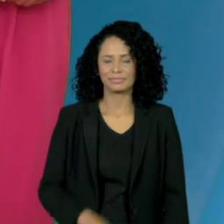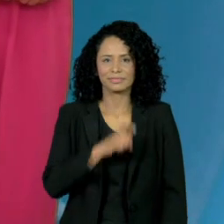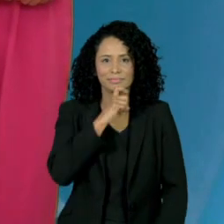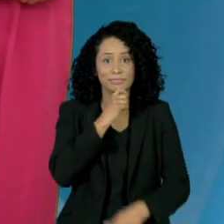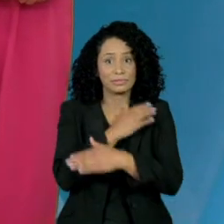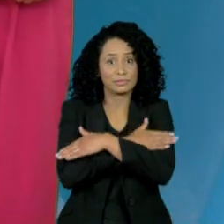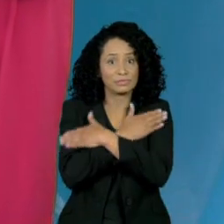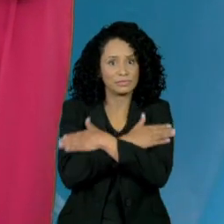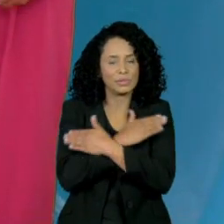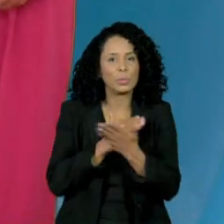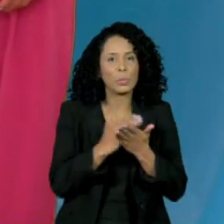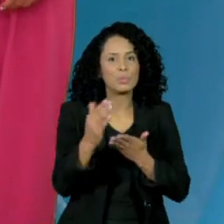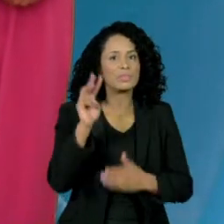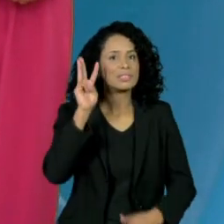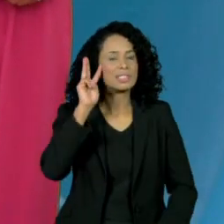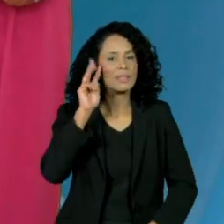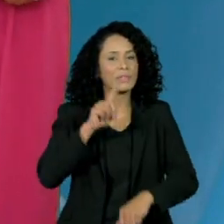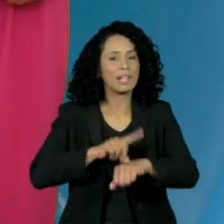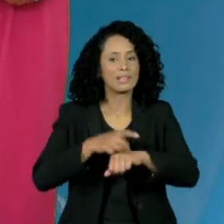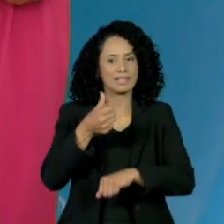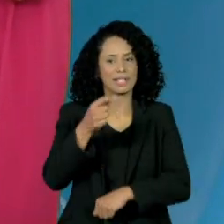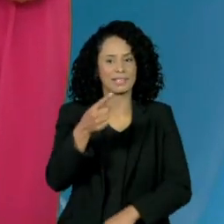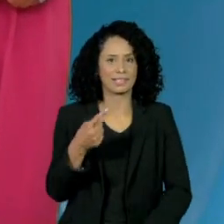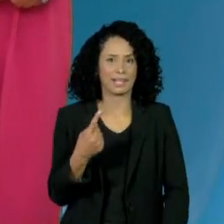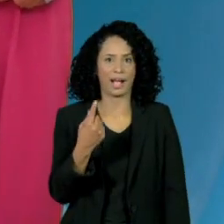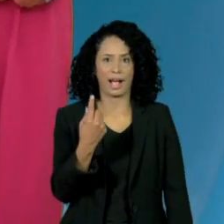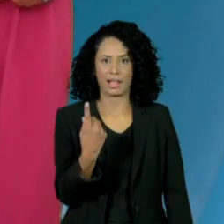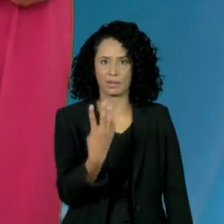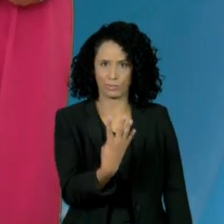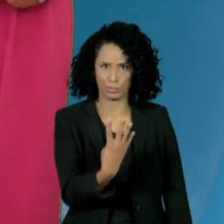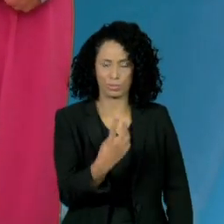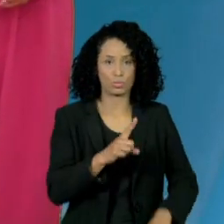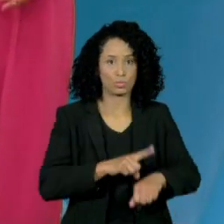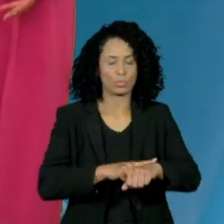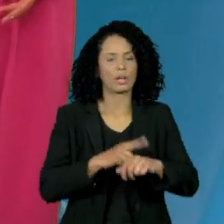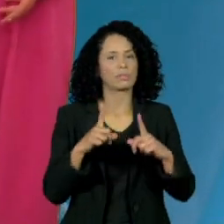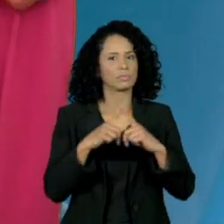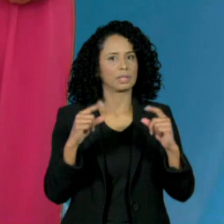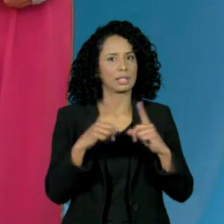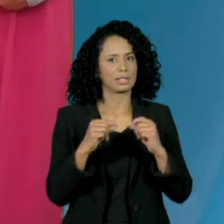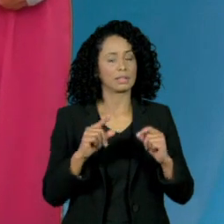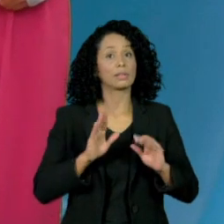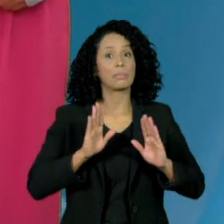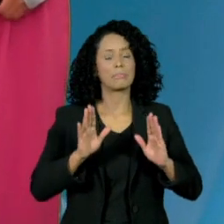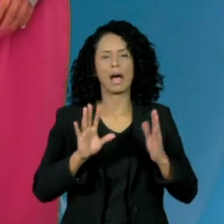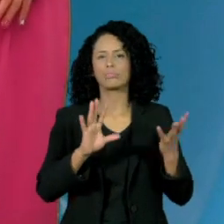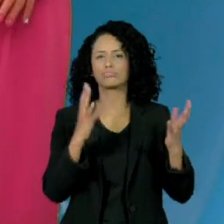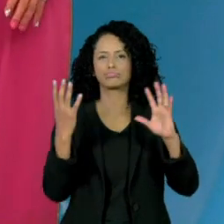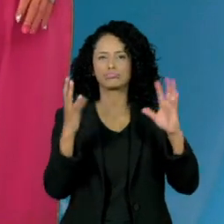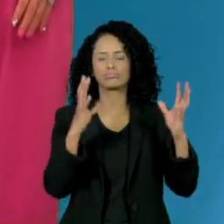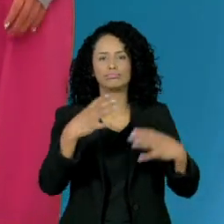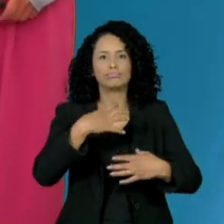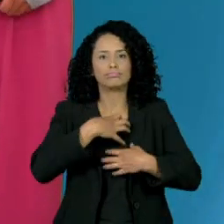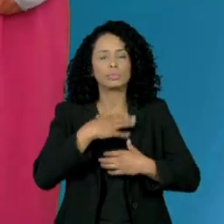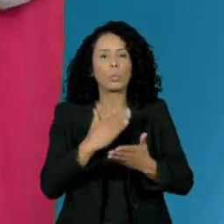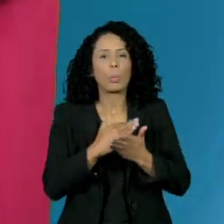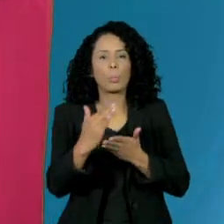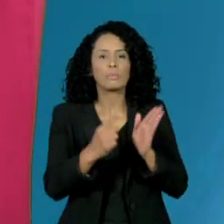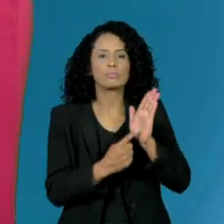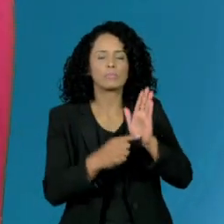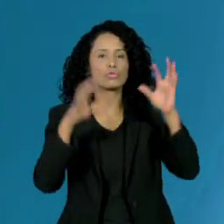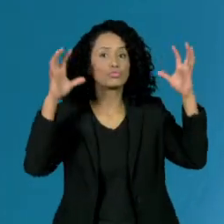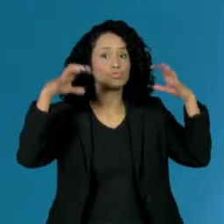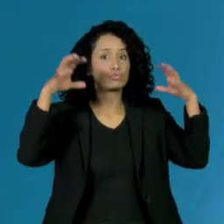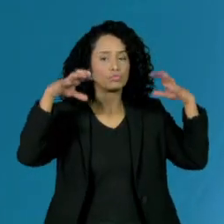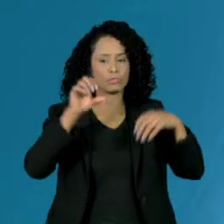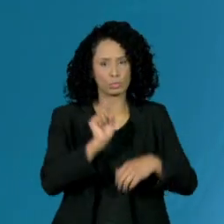nesta terça-feira a 6 horas e 14 minutos pelo horário de Brasília. A estação já começa marcada por chuva em grande parte do